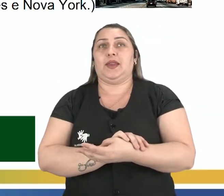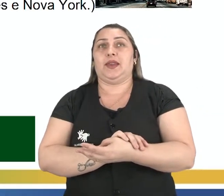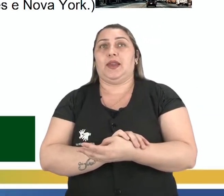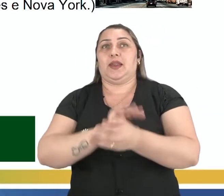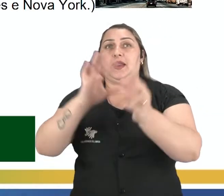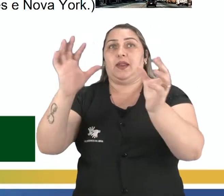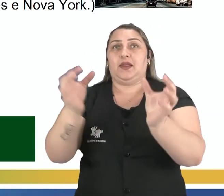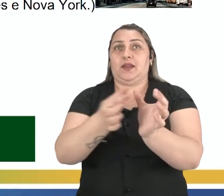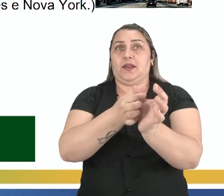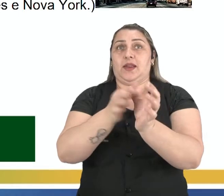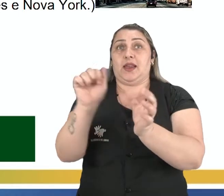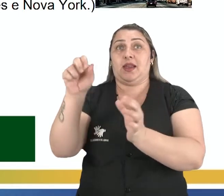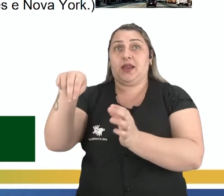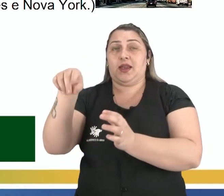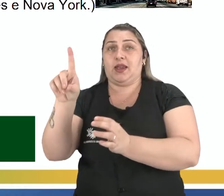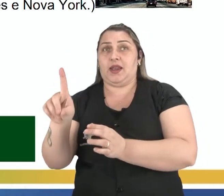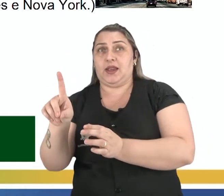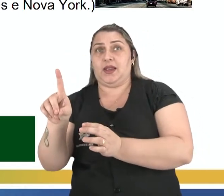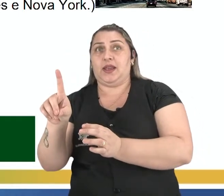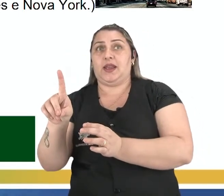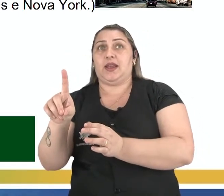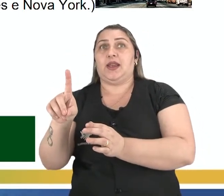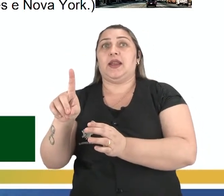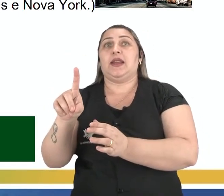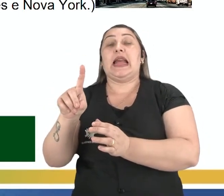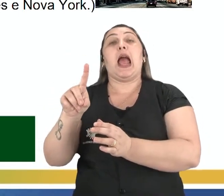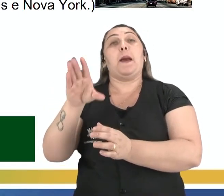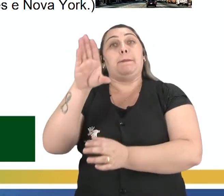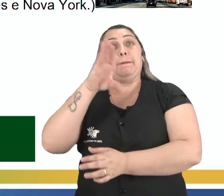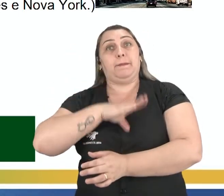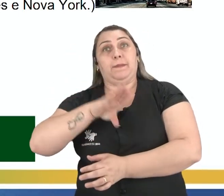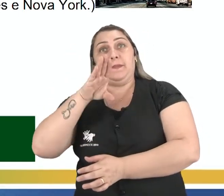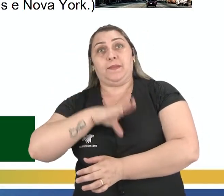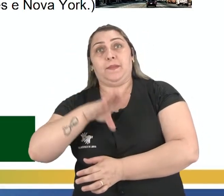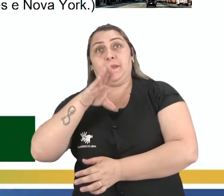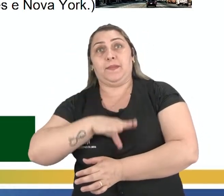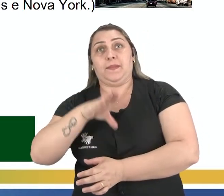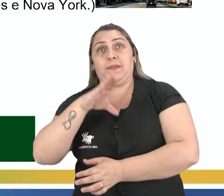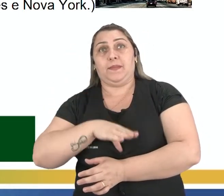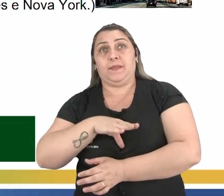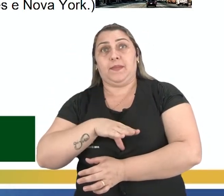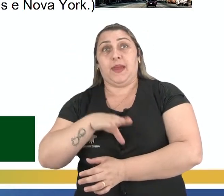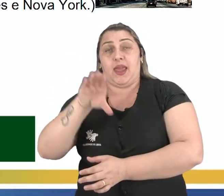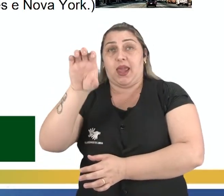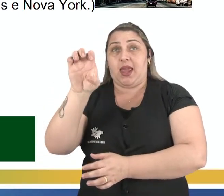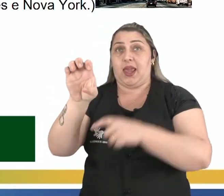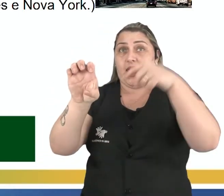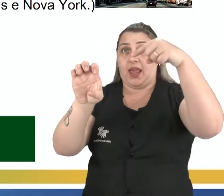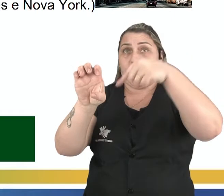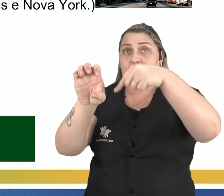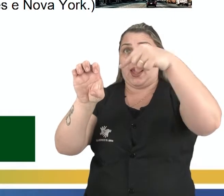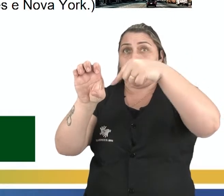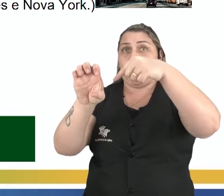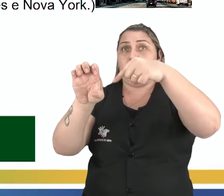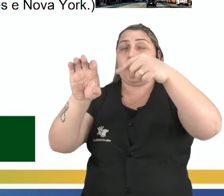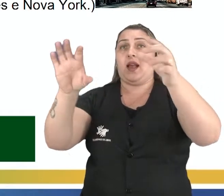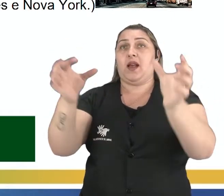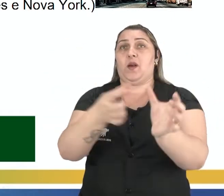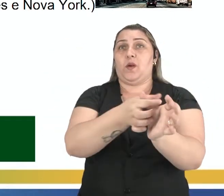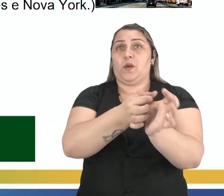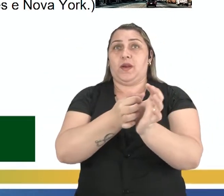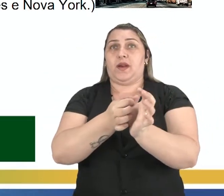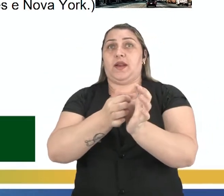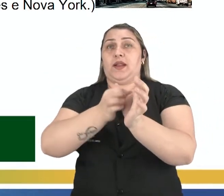Conjunction and. Traduzida em português como e. And é uma conjunção